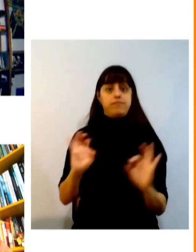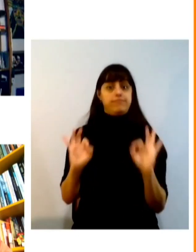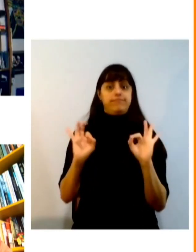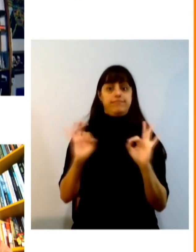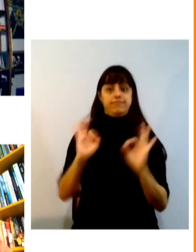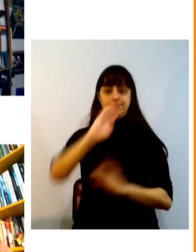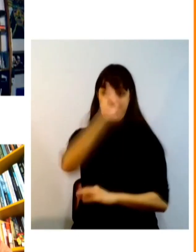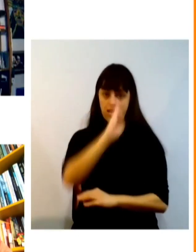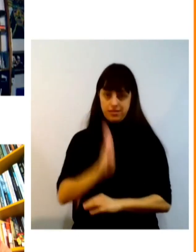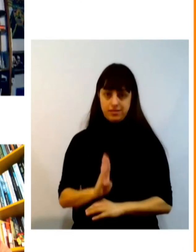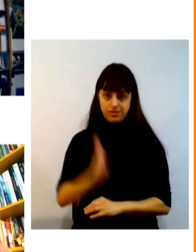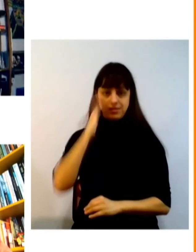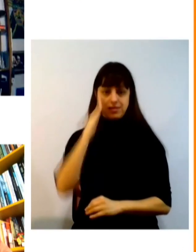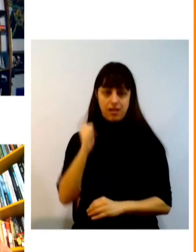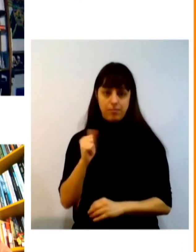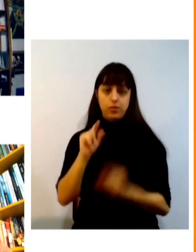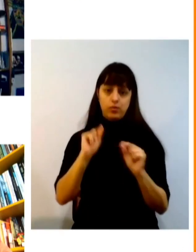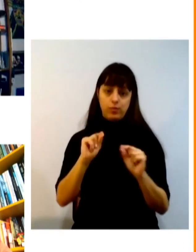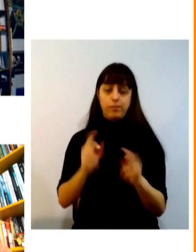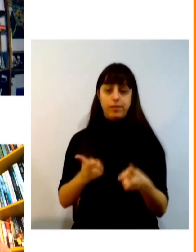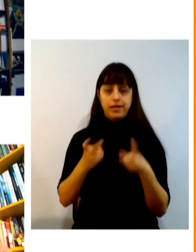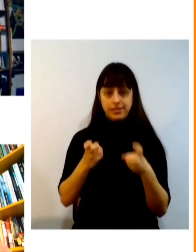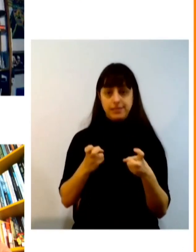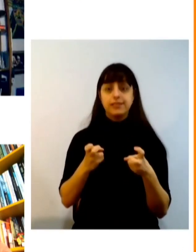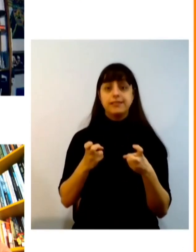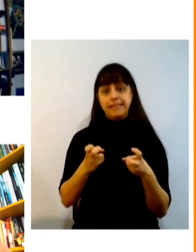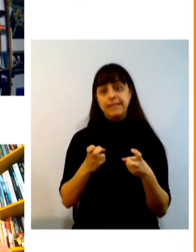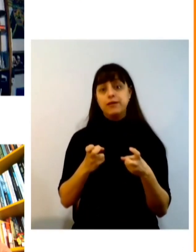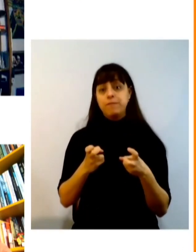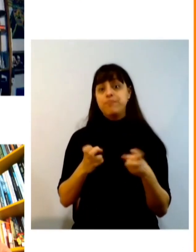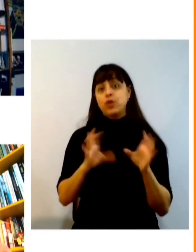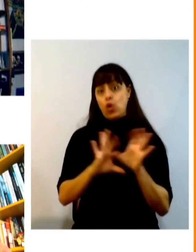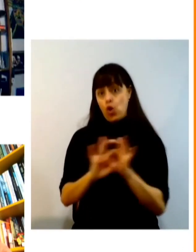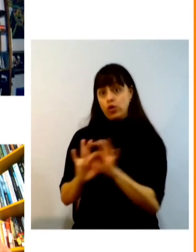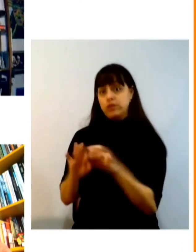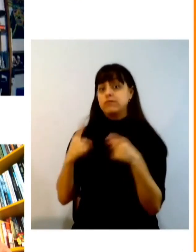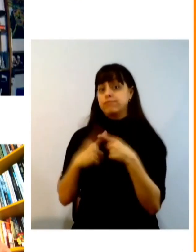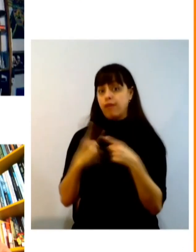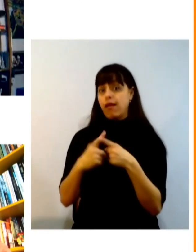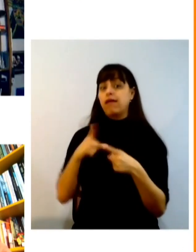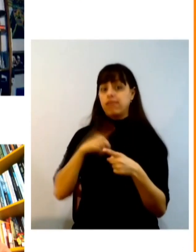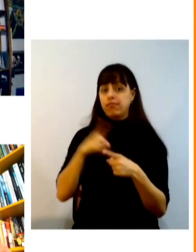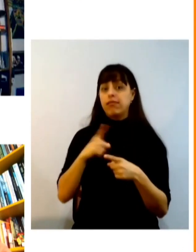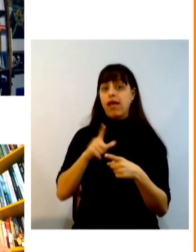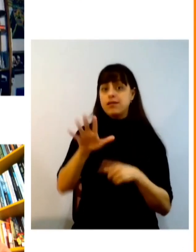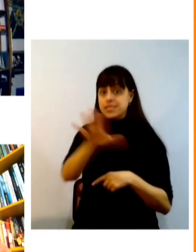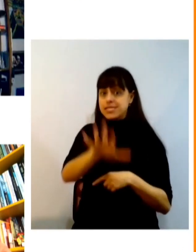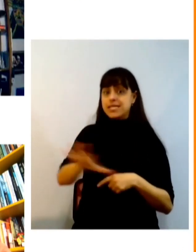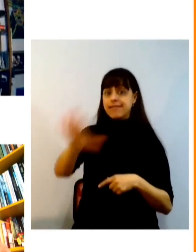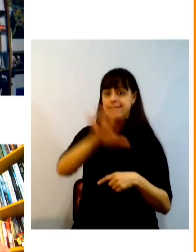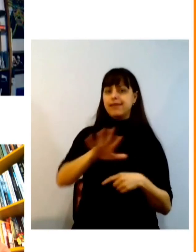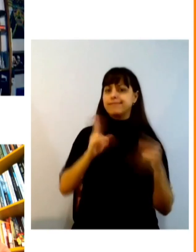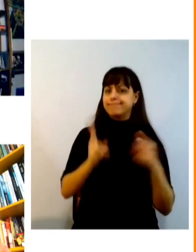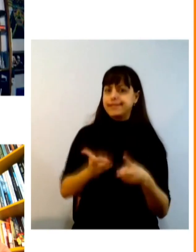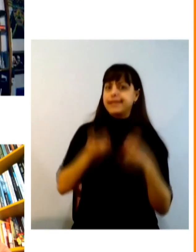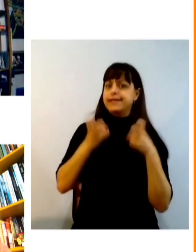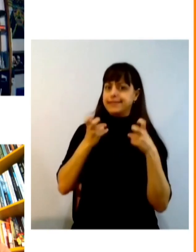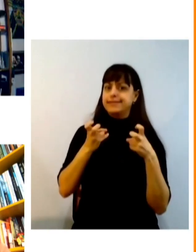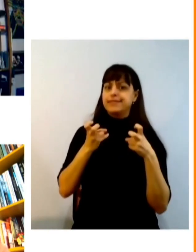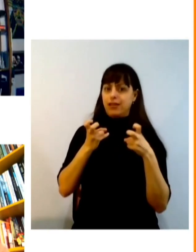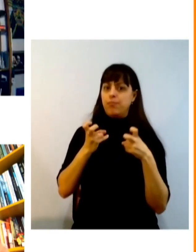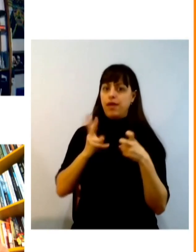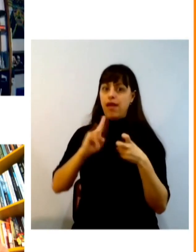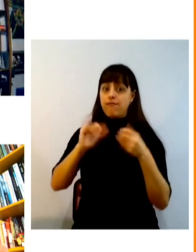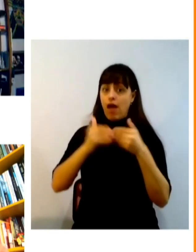a gente olhar um pouco também de contexto porque esse cenário influencia o que a gente vai